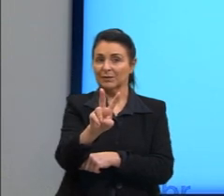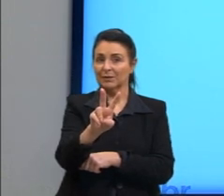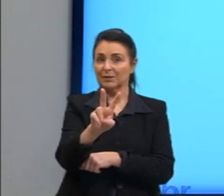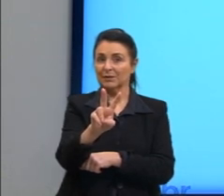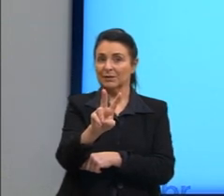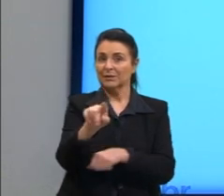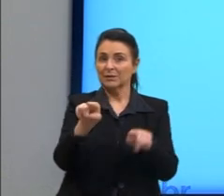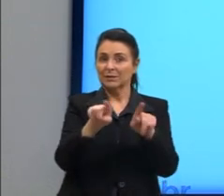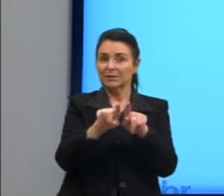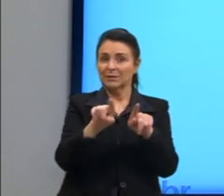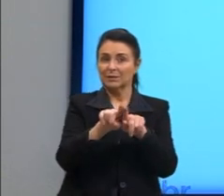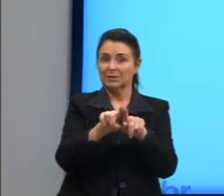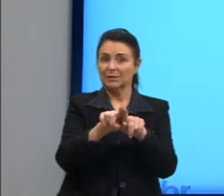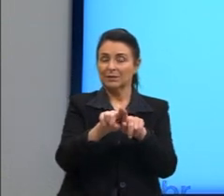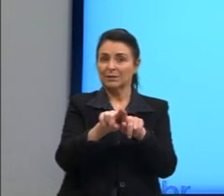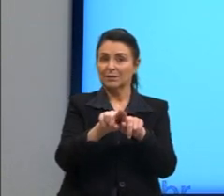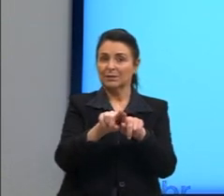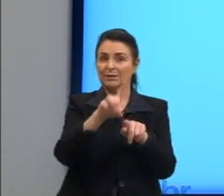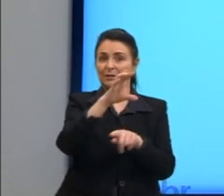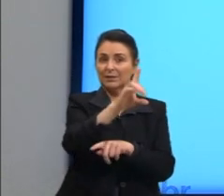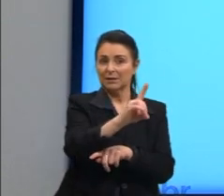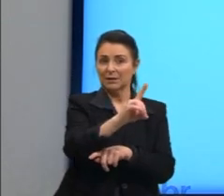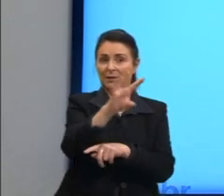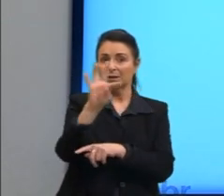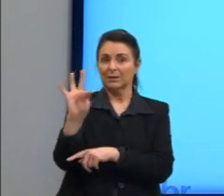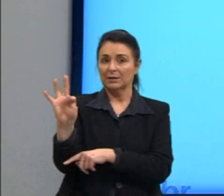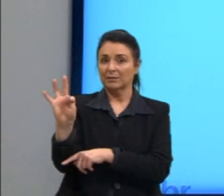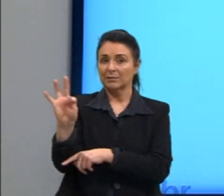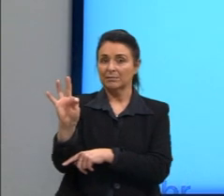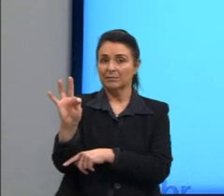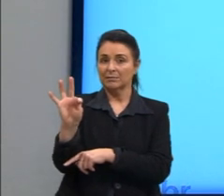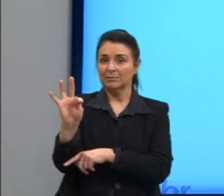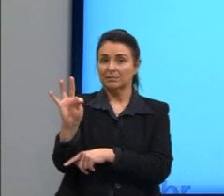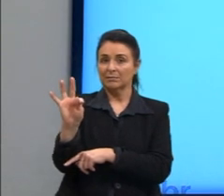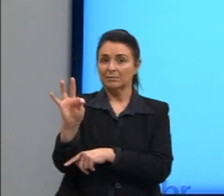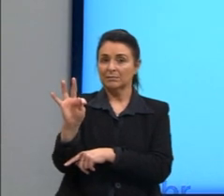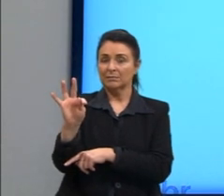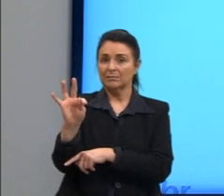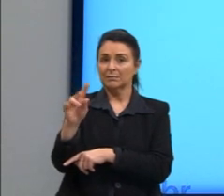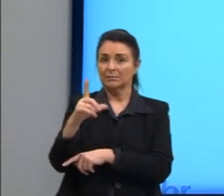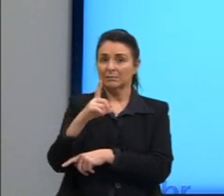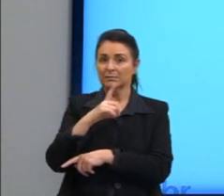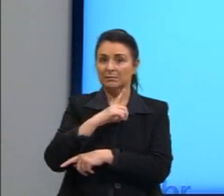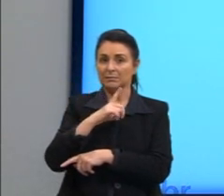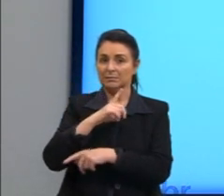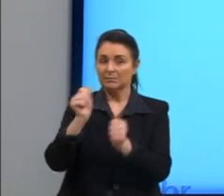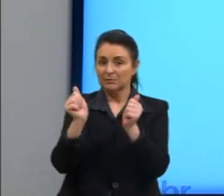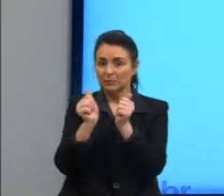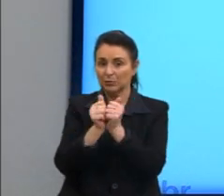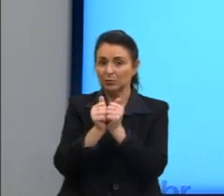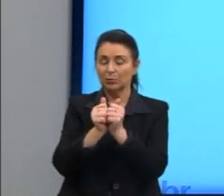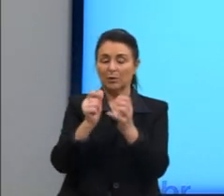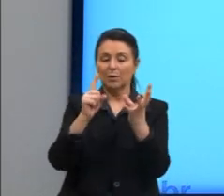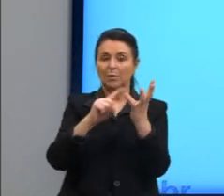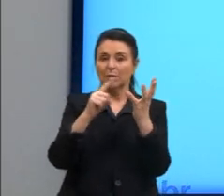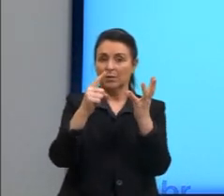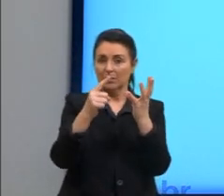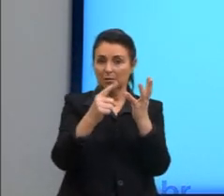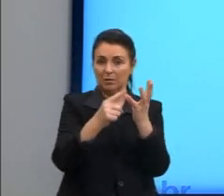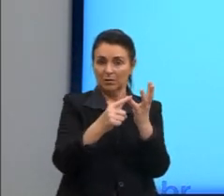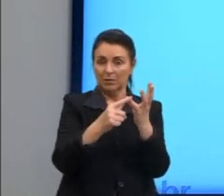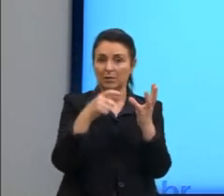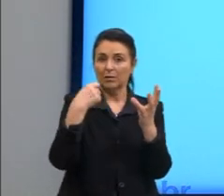corta, a D, a T, que tem, quando está acompanhada pela vogal I, tem que ser